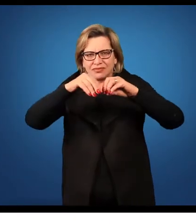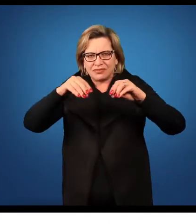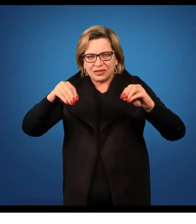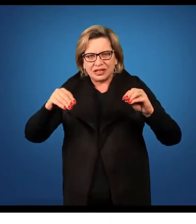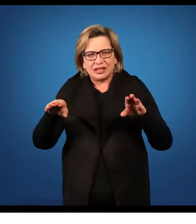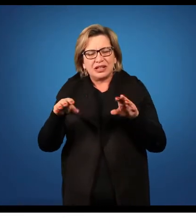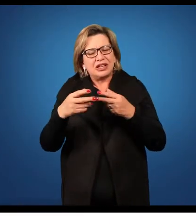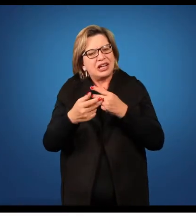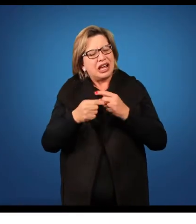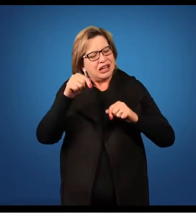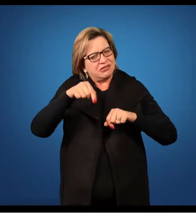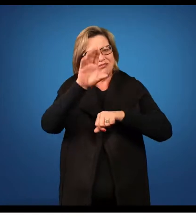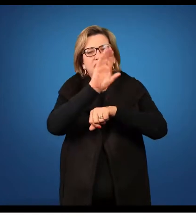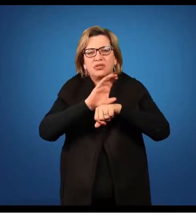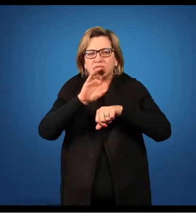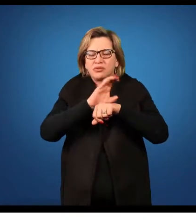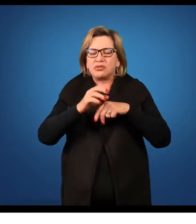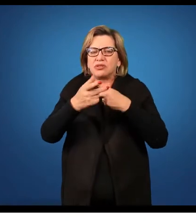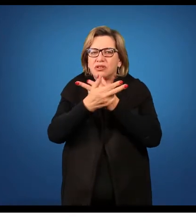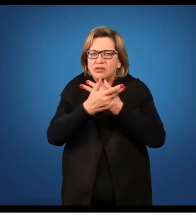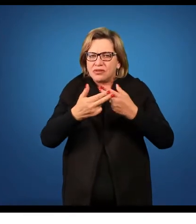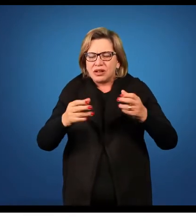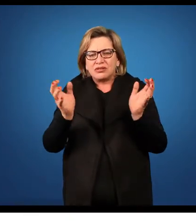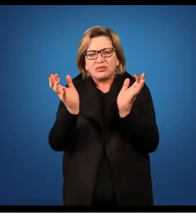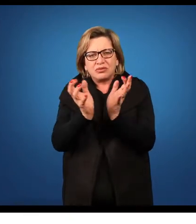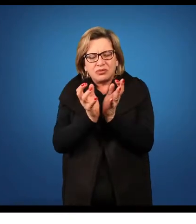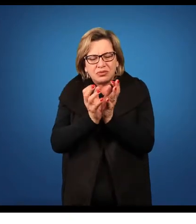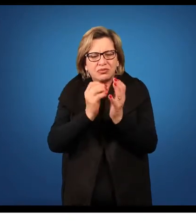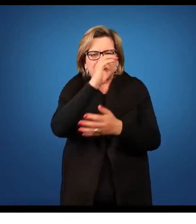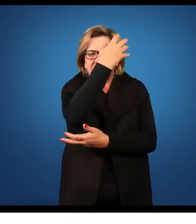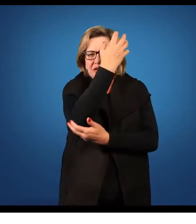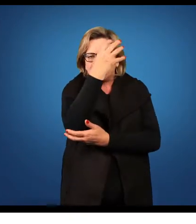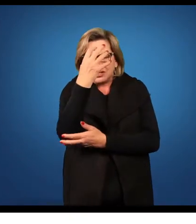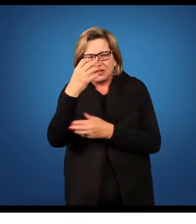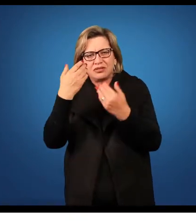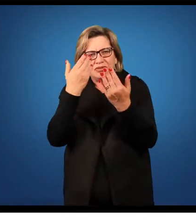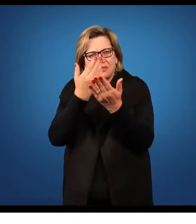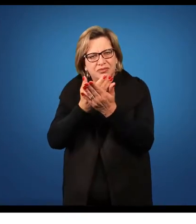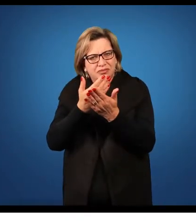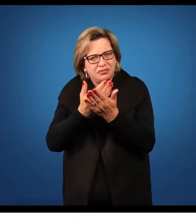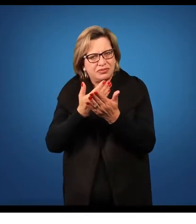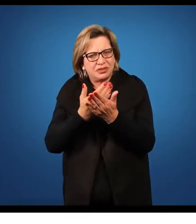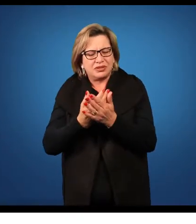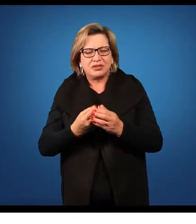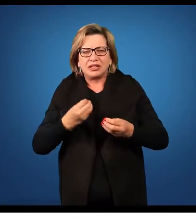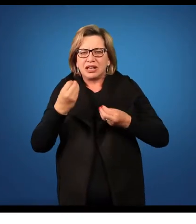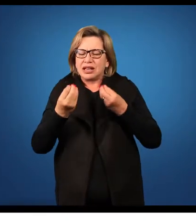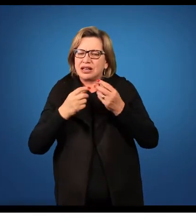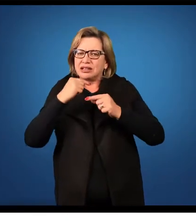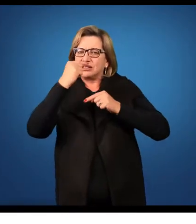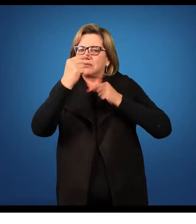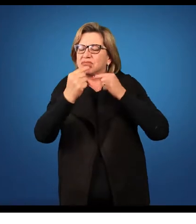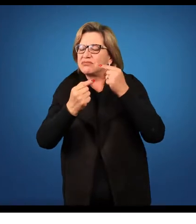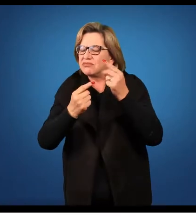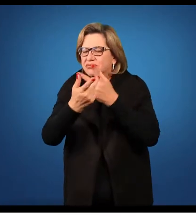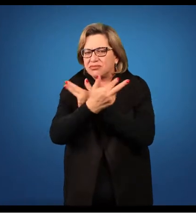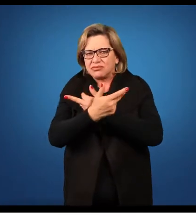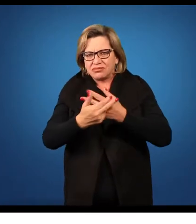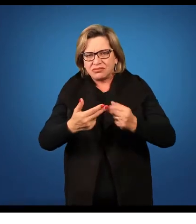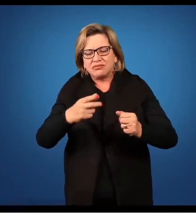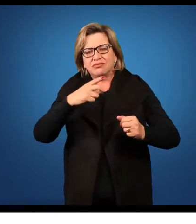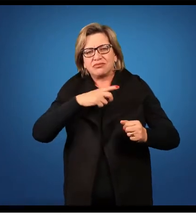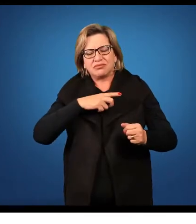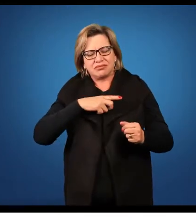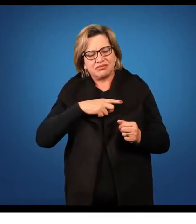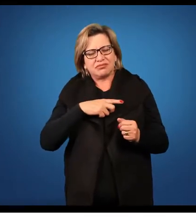nós vamos estudar vários grupos vegetais, dentre eles plantas vasculares sem semente e depois as plantas vasculares